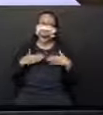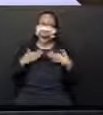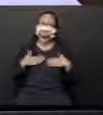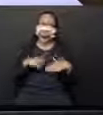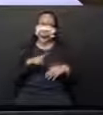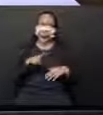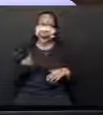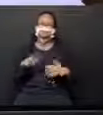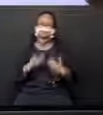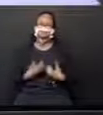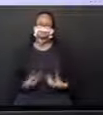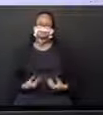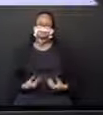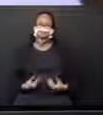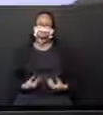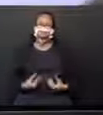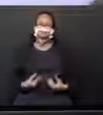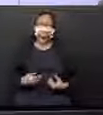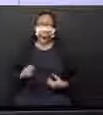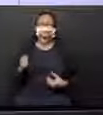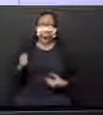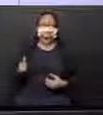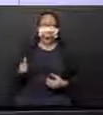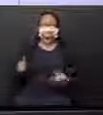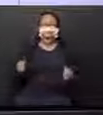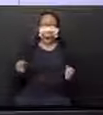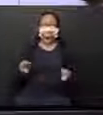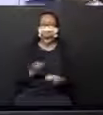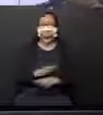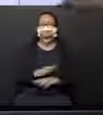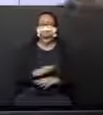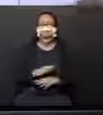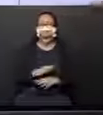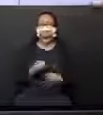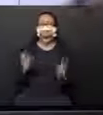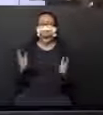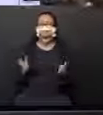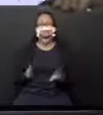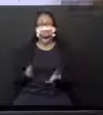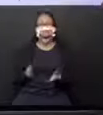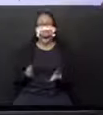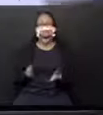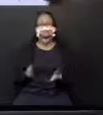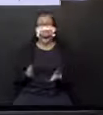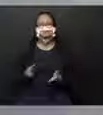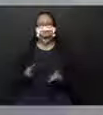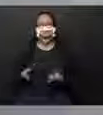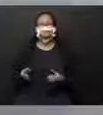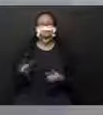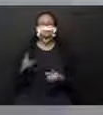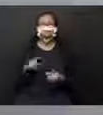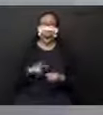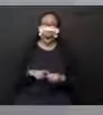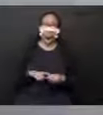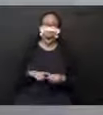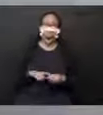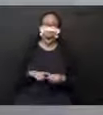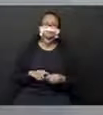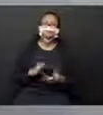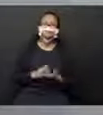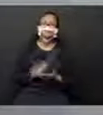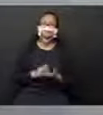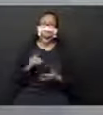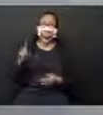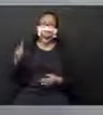cansados? Acho que não. E agora, voltando lá na página 159.